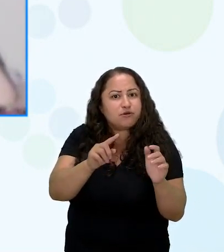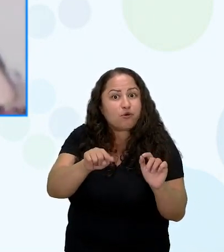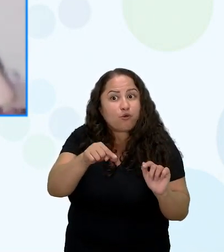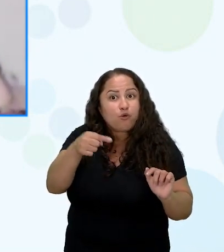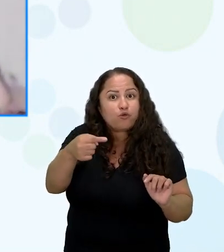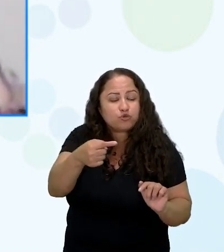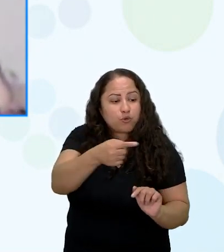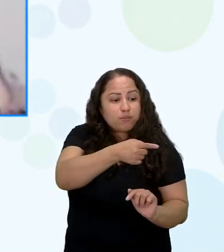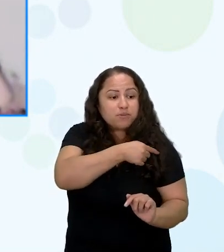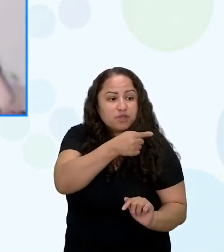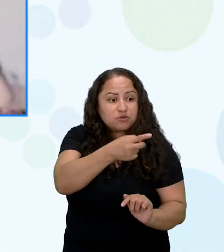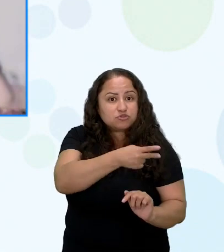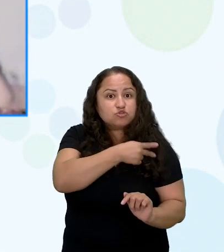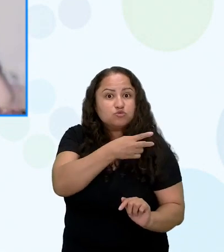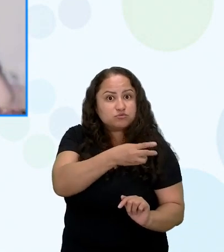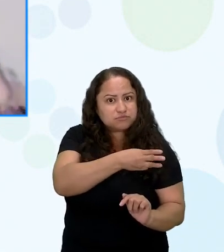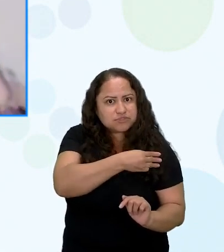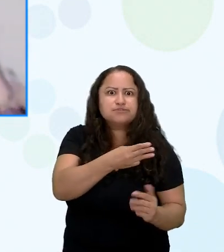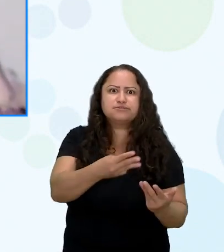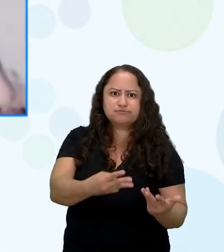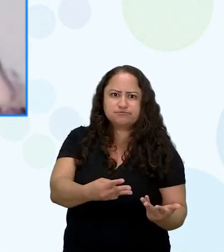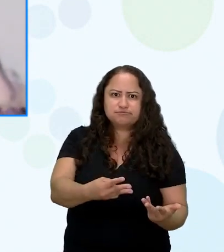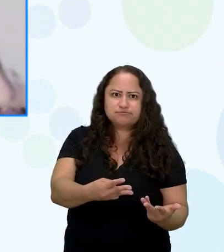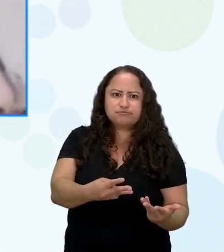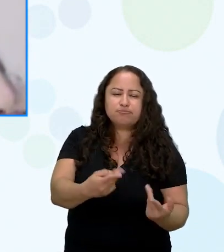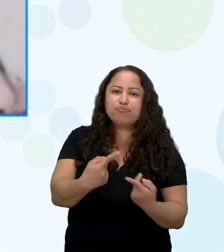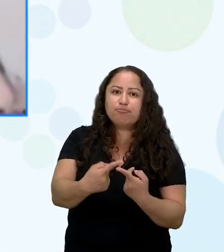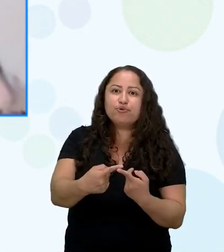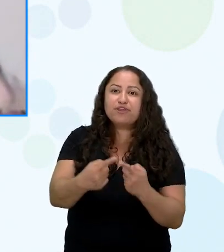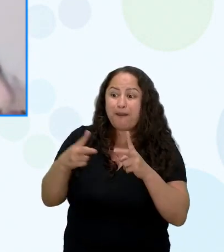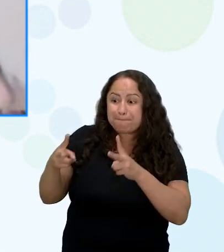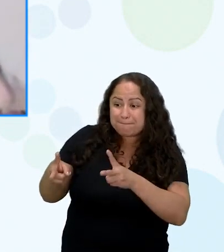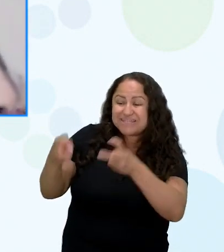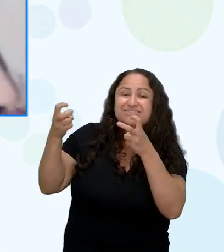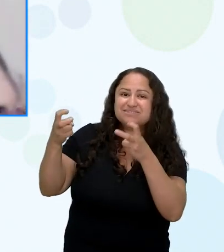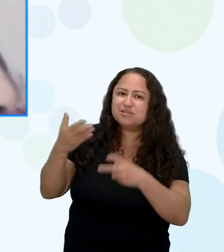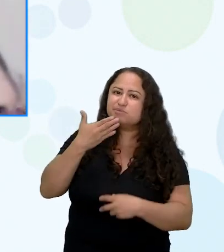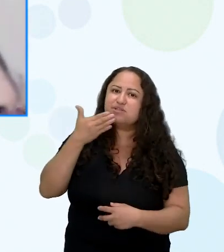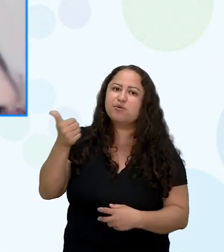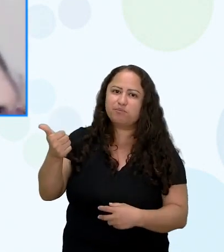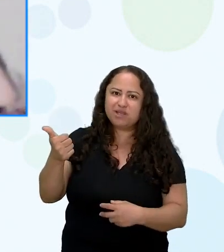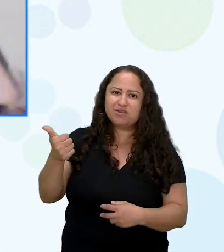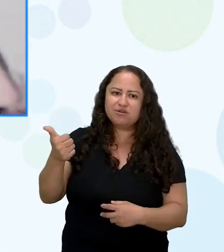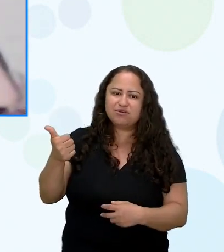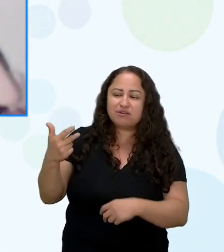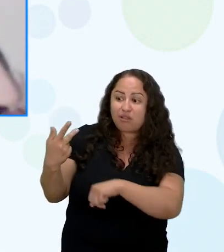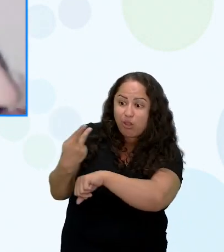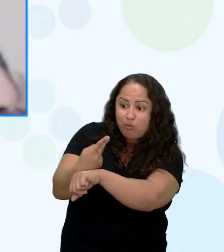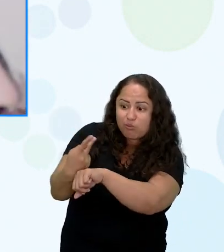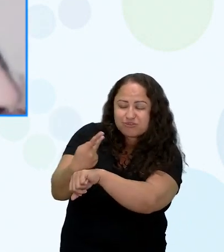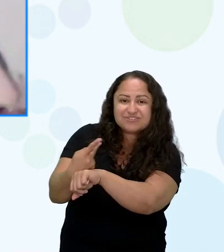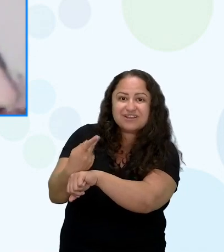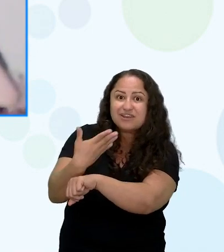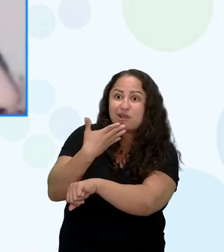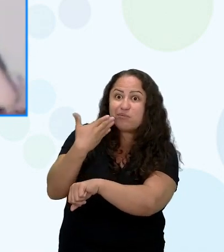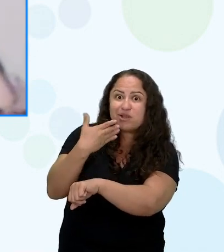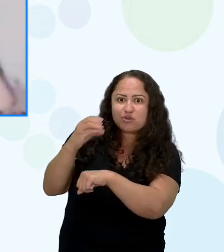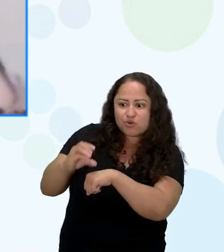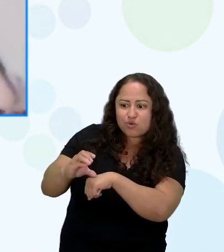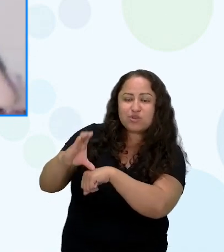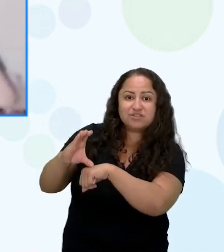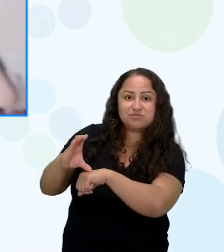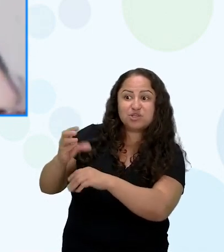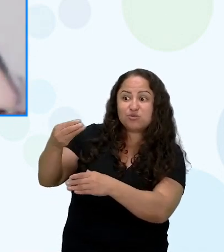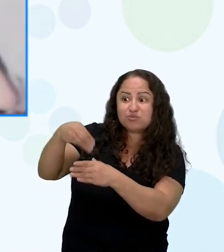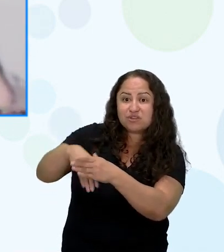frente ensino médio eu acho que teria uma visão melhor eles buscariam muito mais conhecimento ali